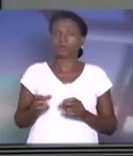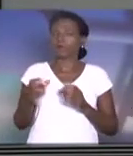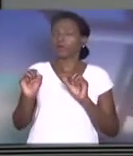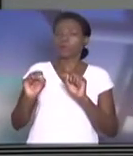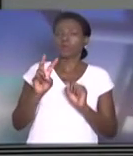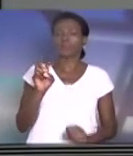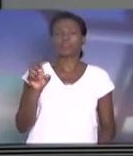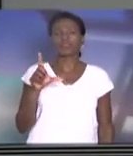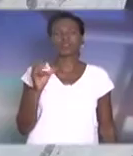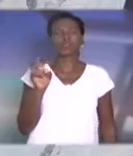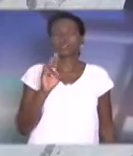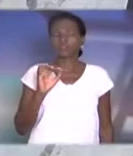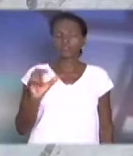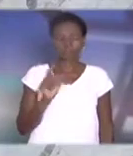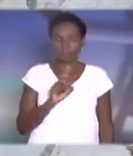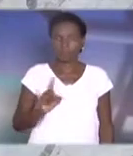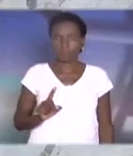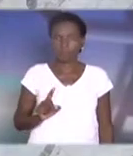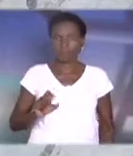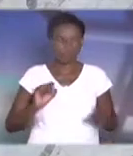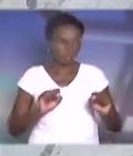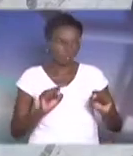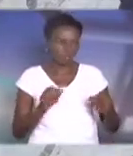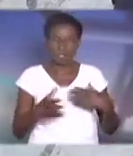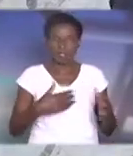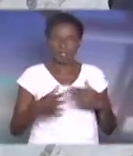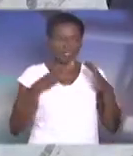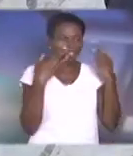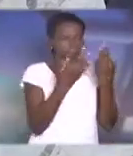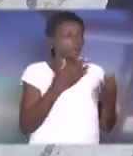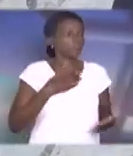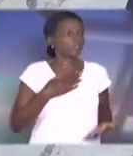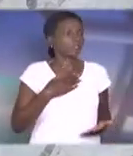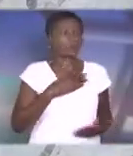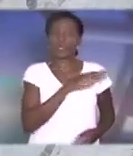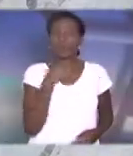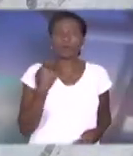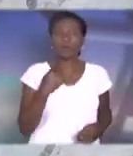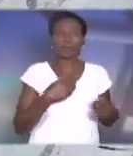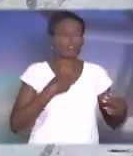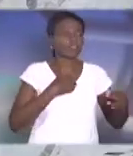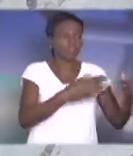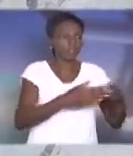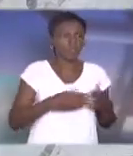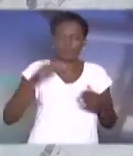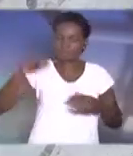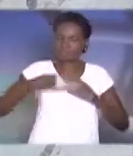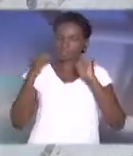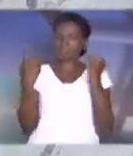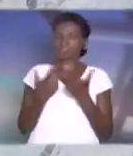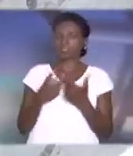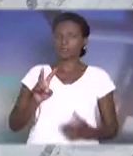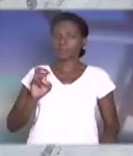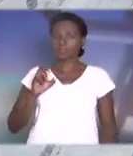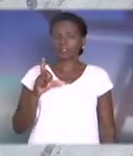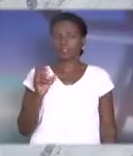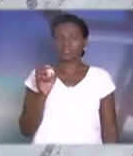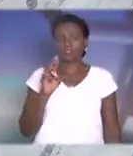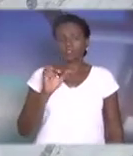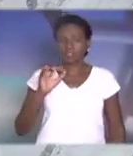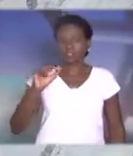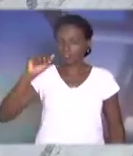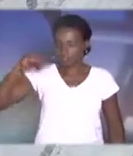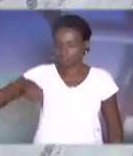Ou eu estou ficando louco. Agora, qualquer parente meu que falecer, eu vou pedir para que seja velado aqui na Assembleia Legislativa, porque é meu parente, é isso?